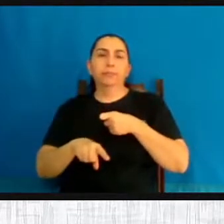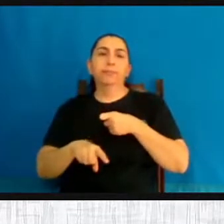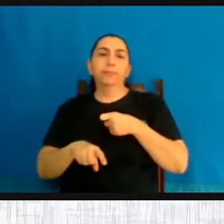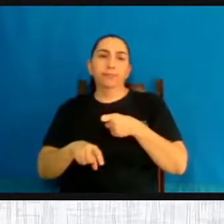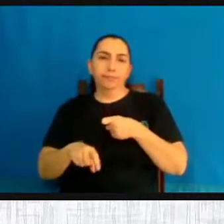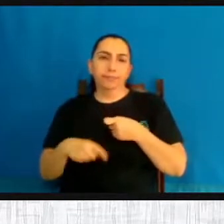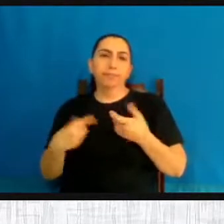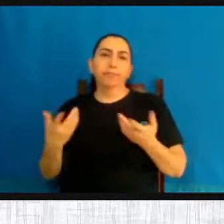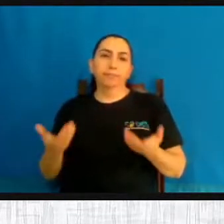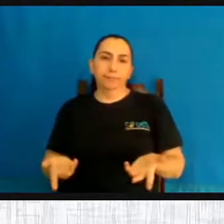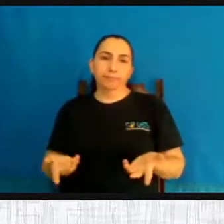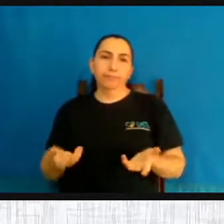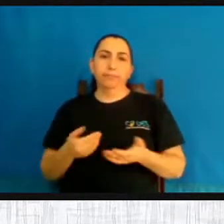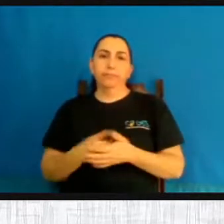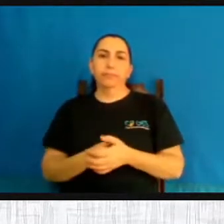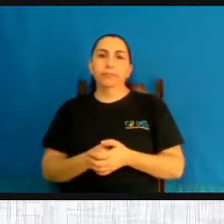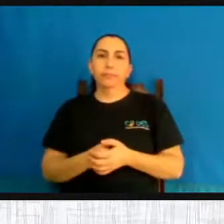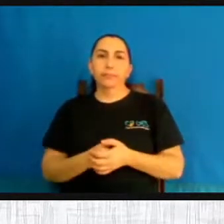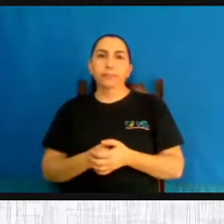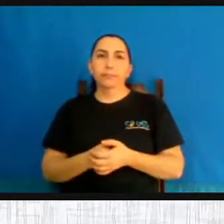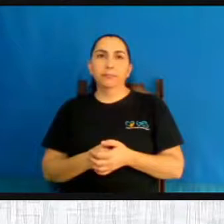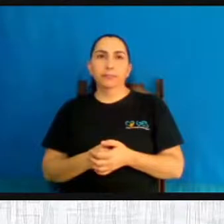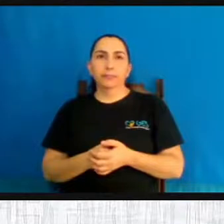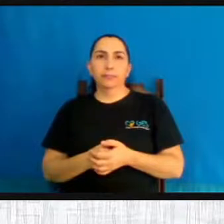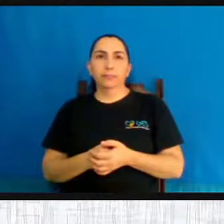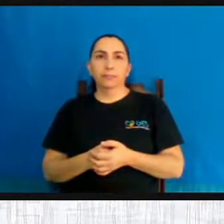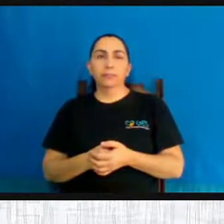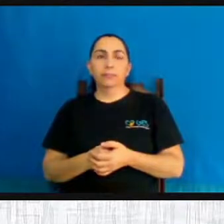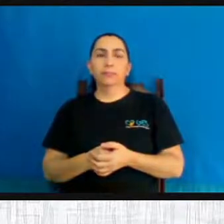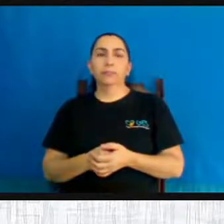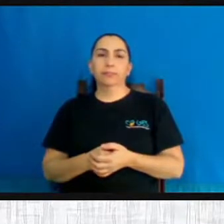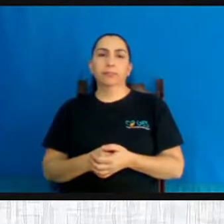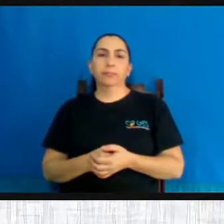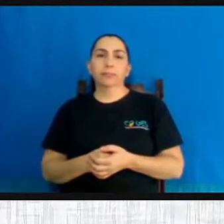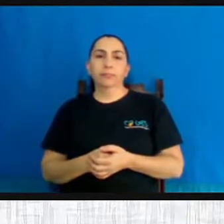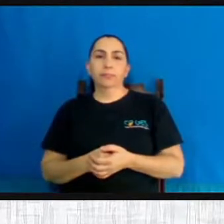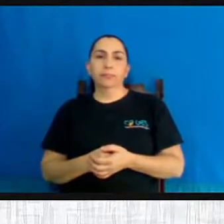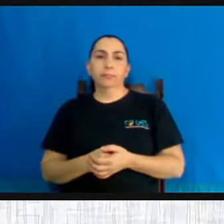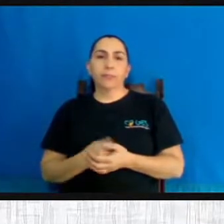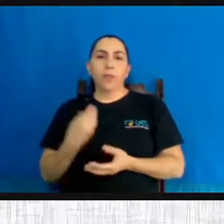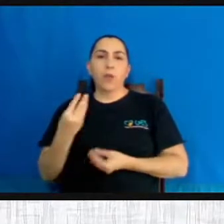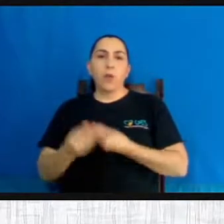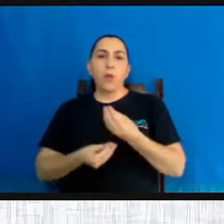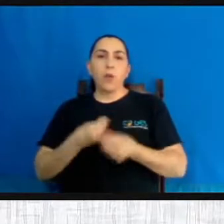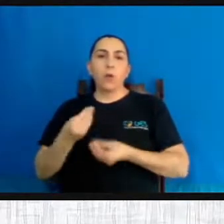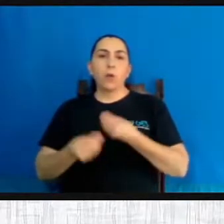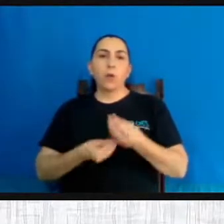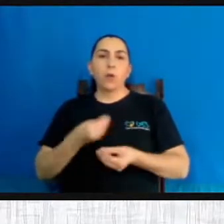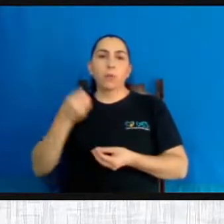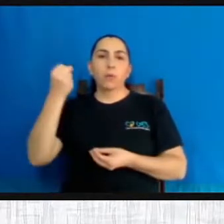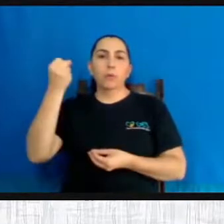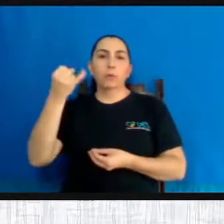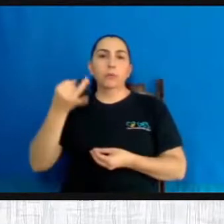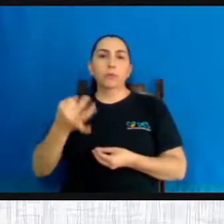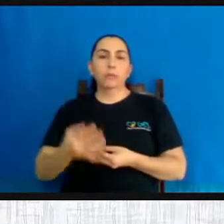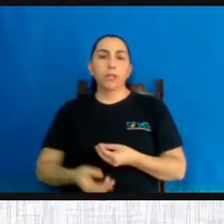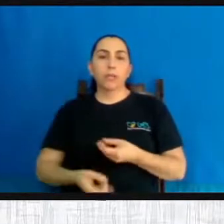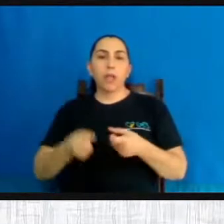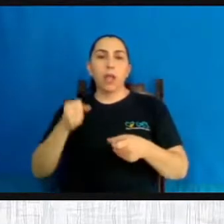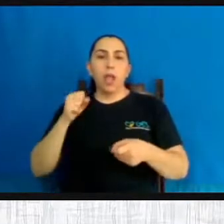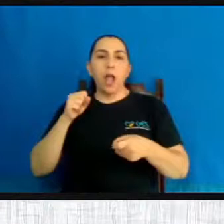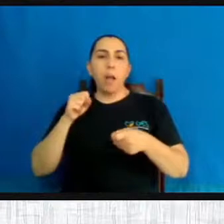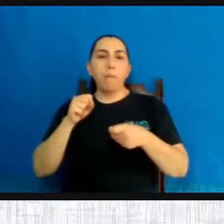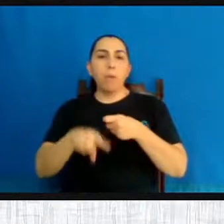Vamos à próxima pergunta. Quando você fala sobre o verdadeiro significado da palavra aborto,